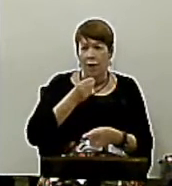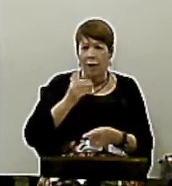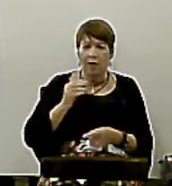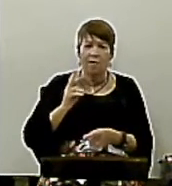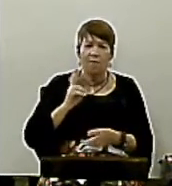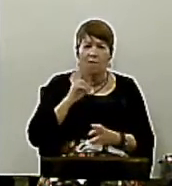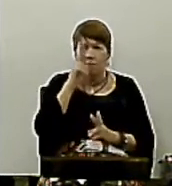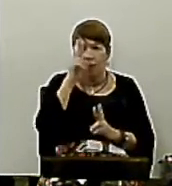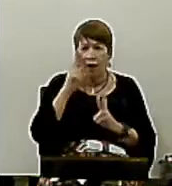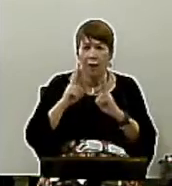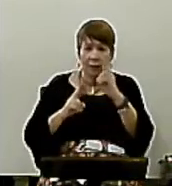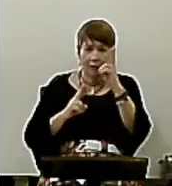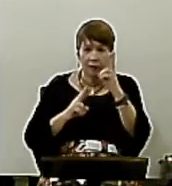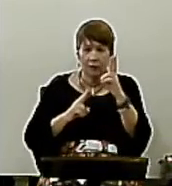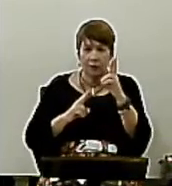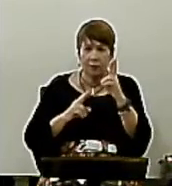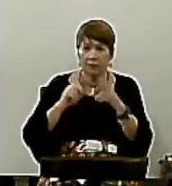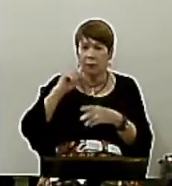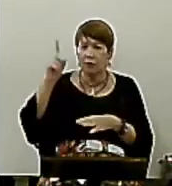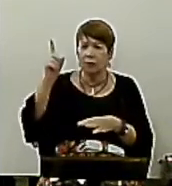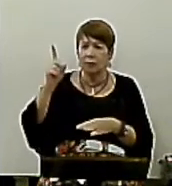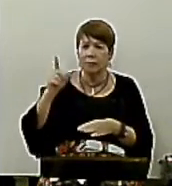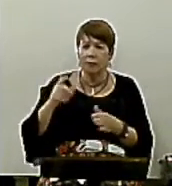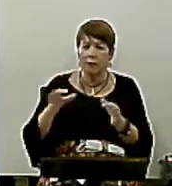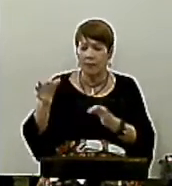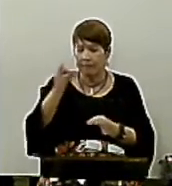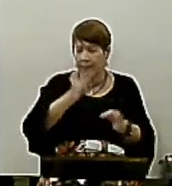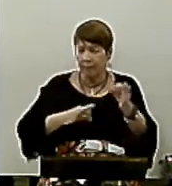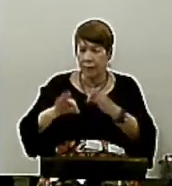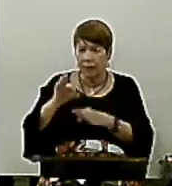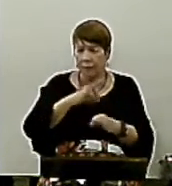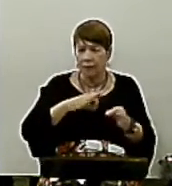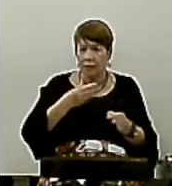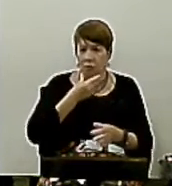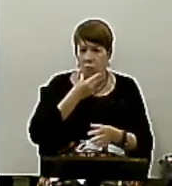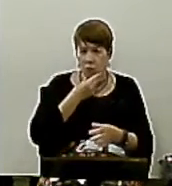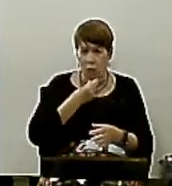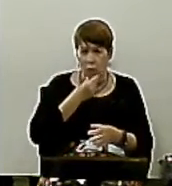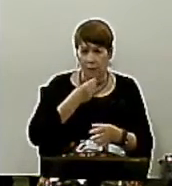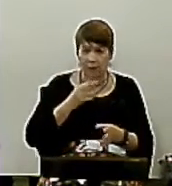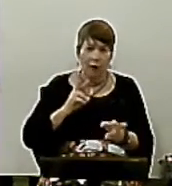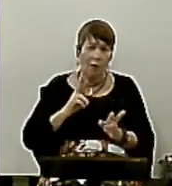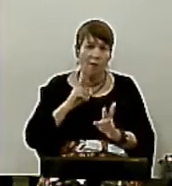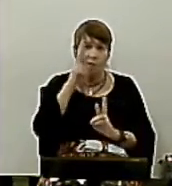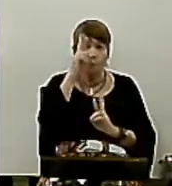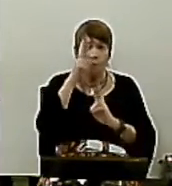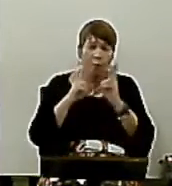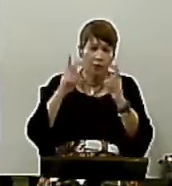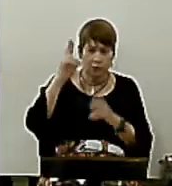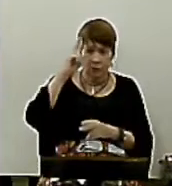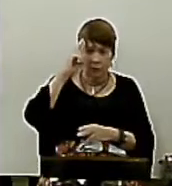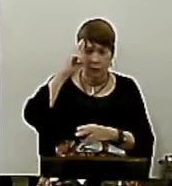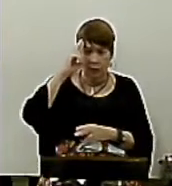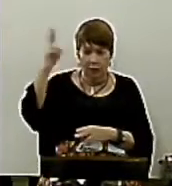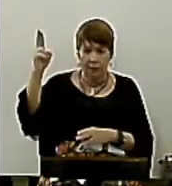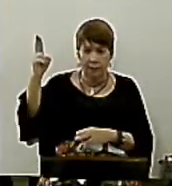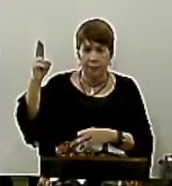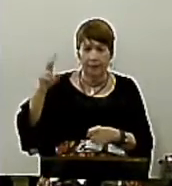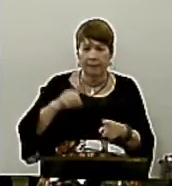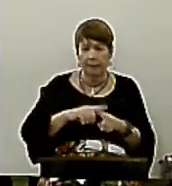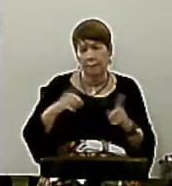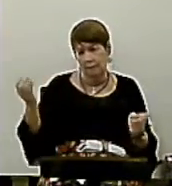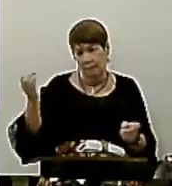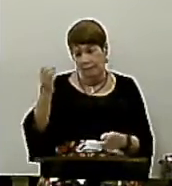Deus havia projetado Aquele homem Para ser um homem Forte E líder No entanto Acovardado Pelo medo